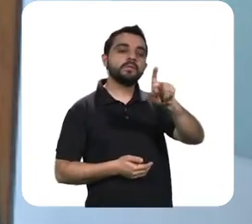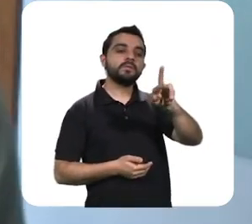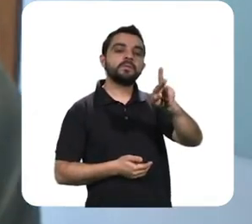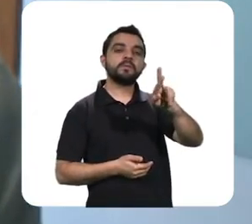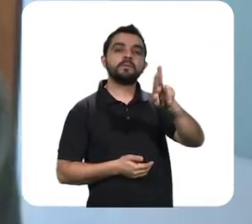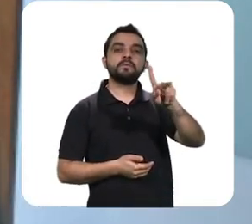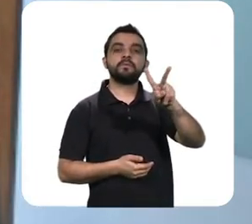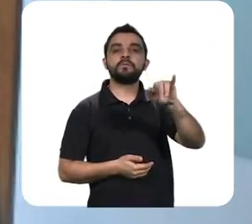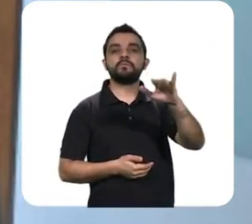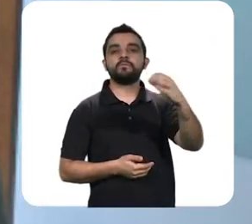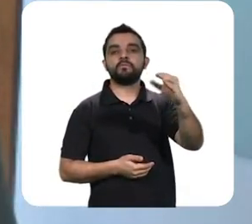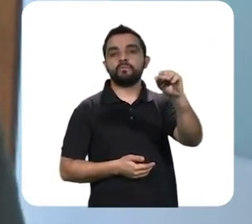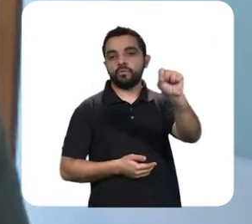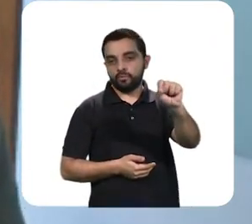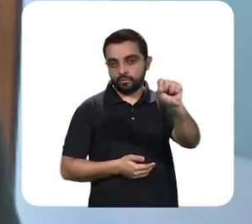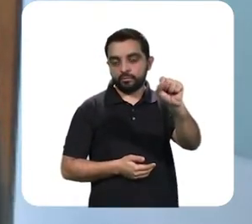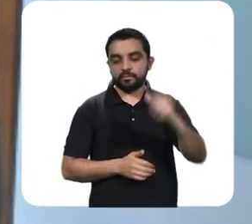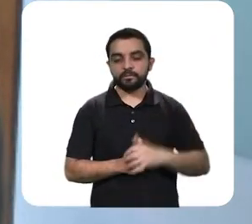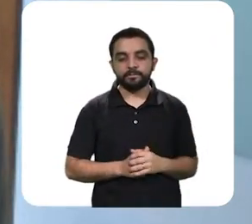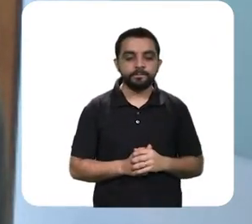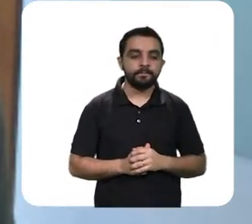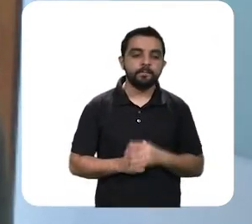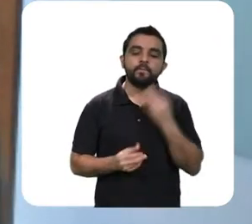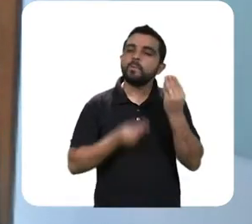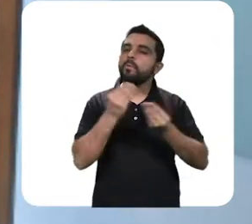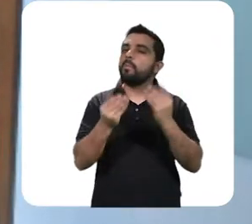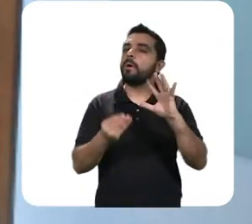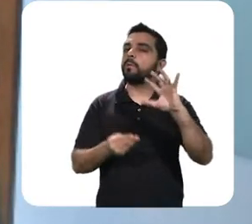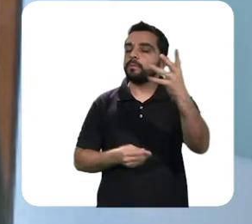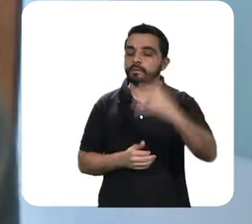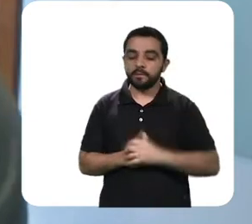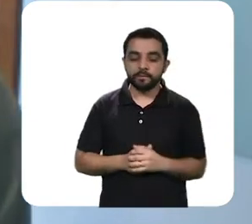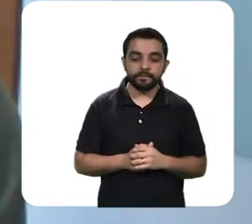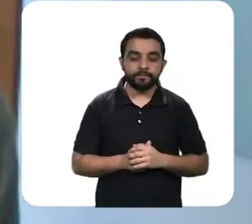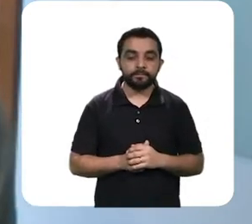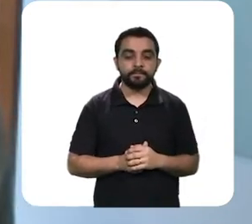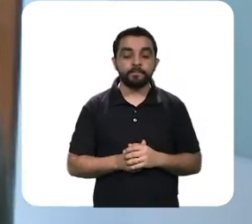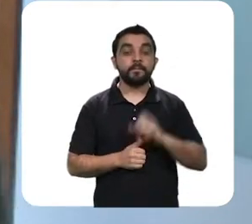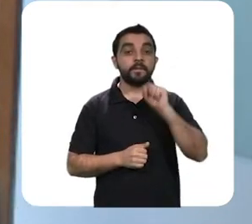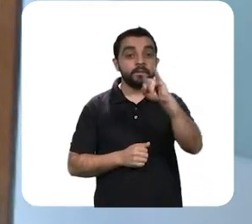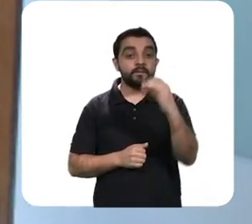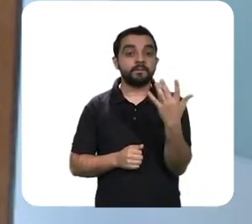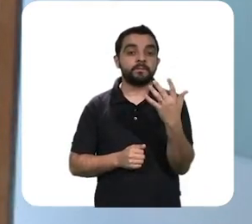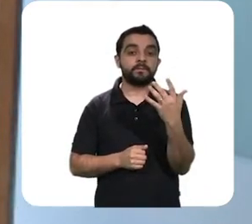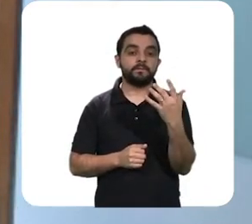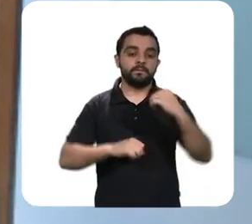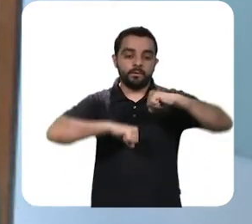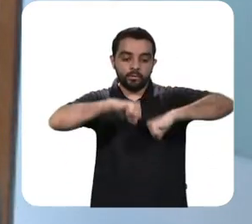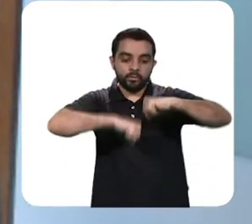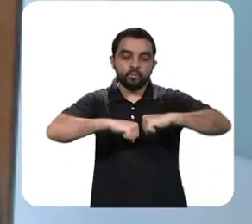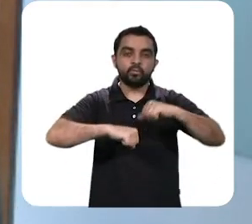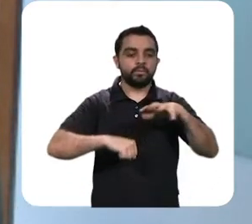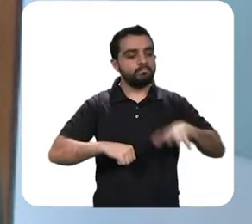como é que essa coisa se desenrola quando você tem um setor industrial e você